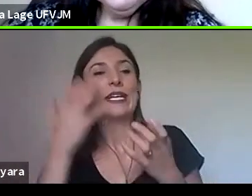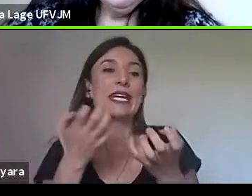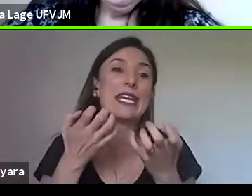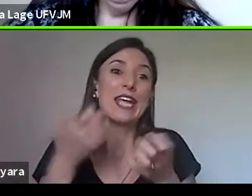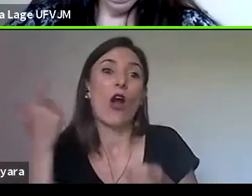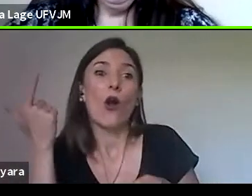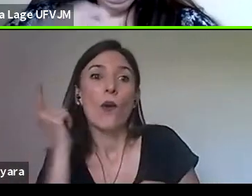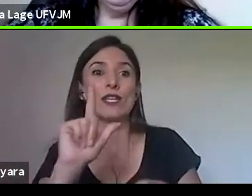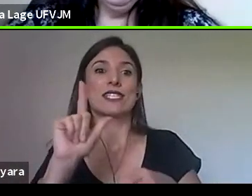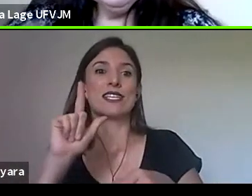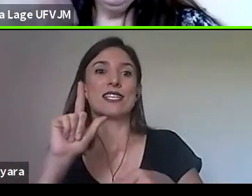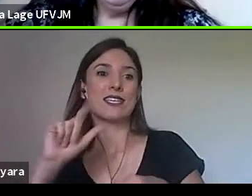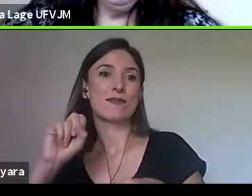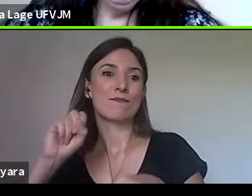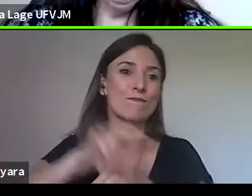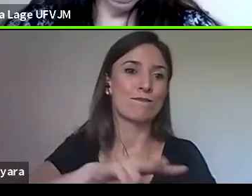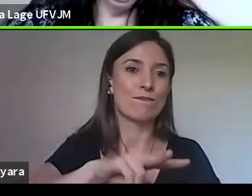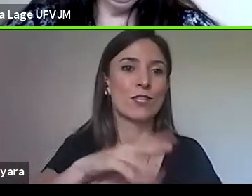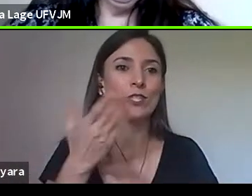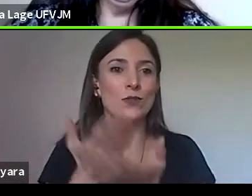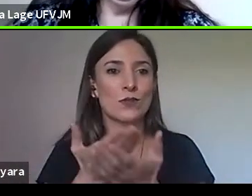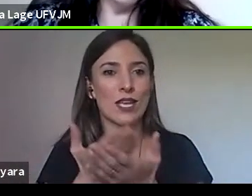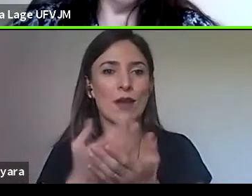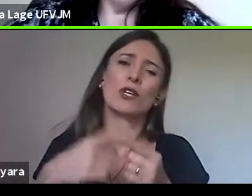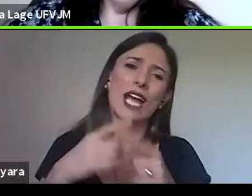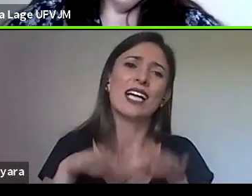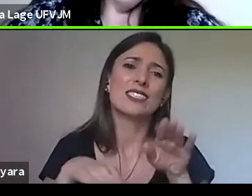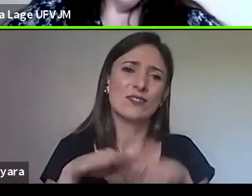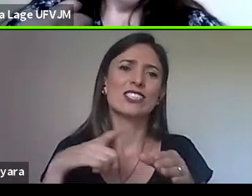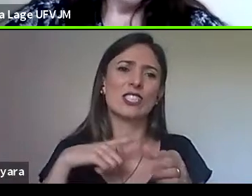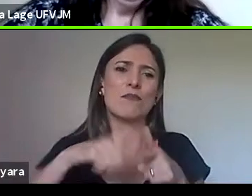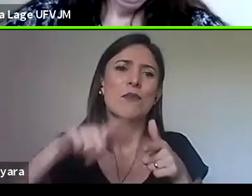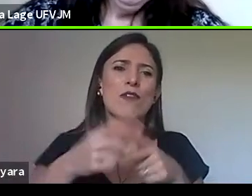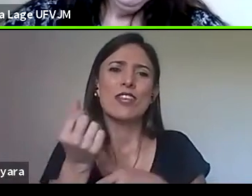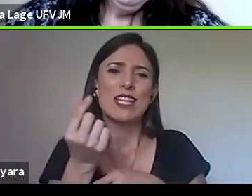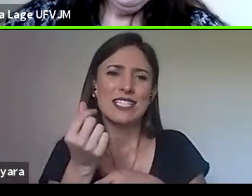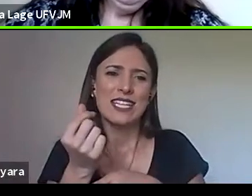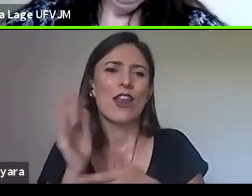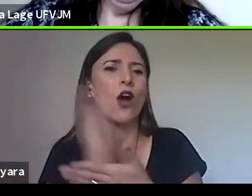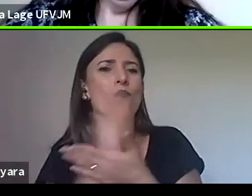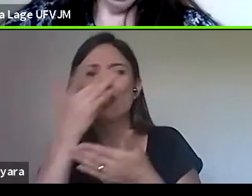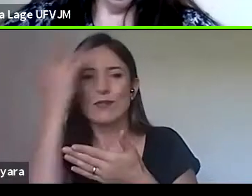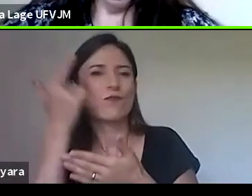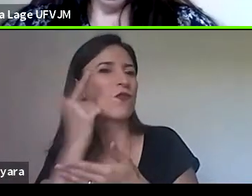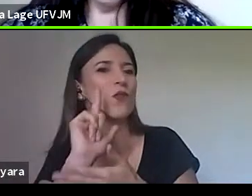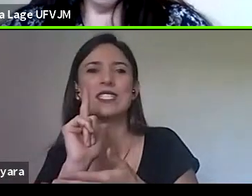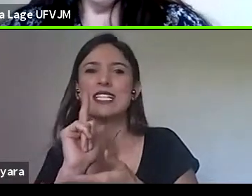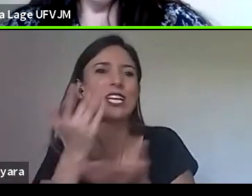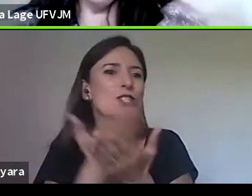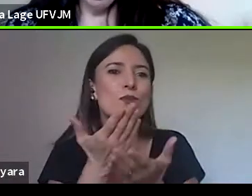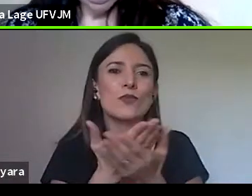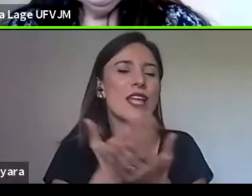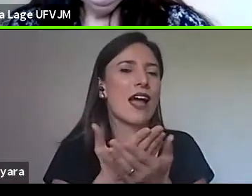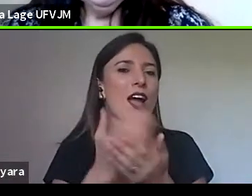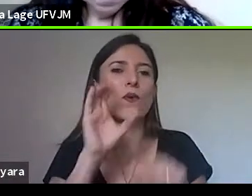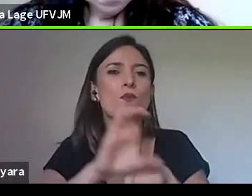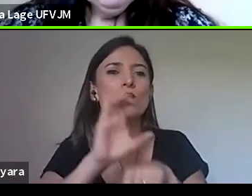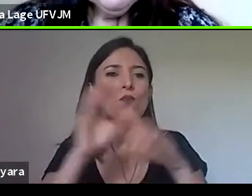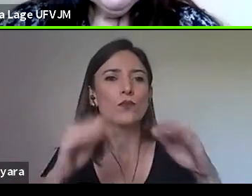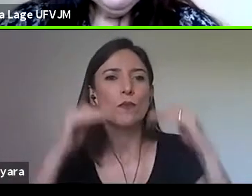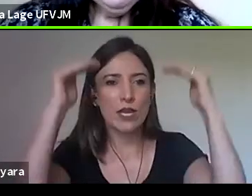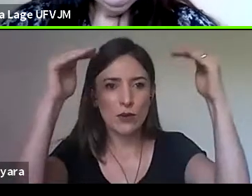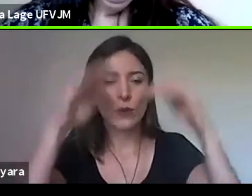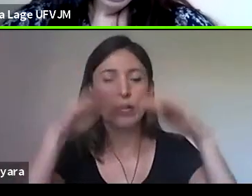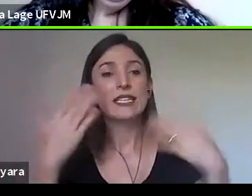Por essa questão, né? Porque foi uma questão financeira muito forte aí, fazer os seus estudos superiores. Então, se você não tem ainda